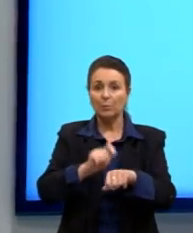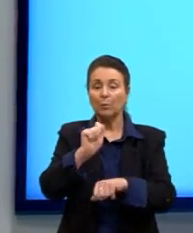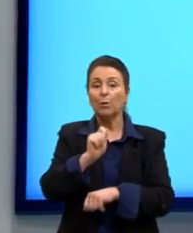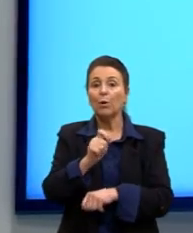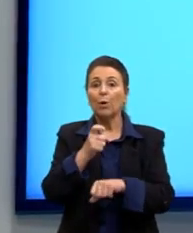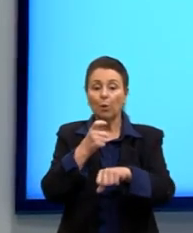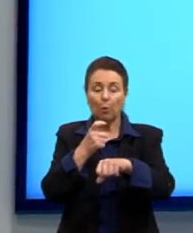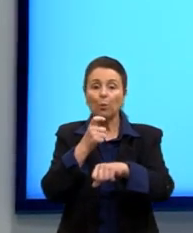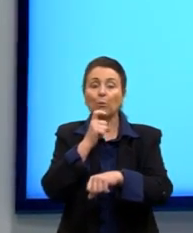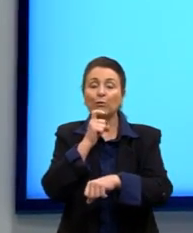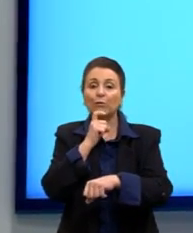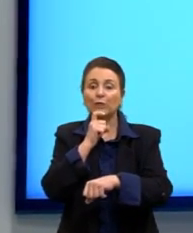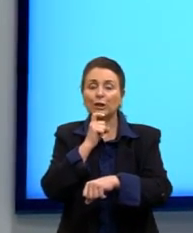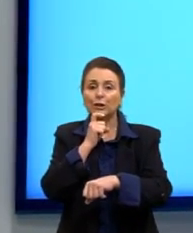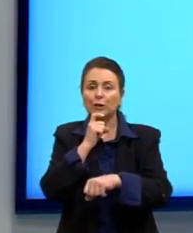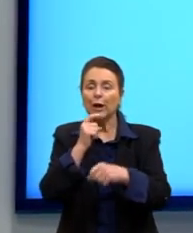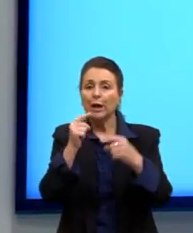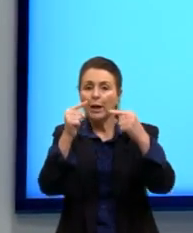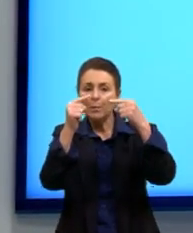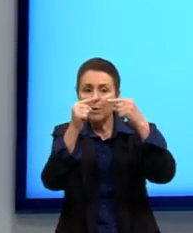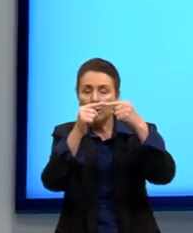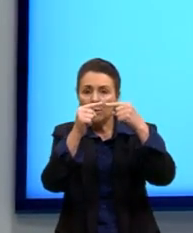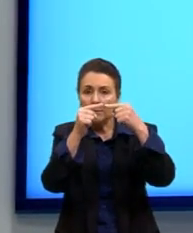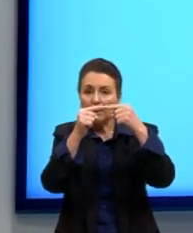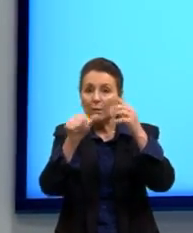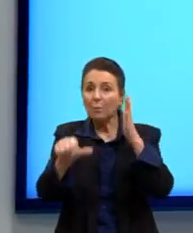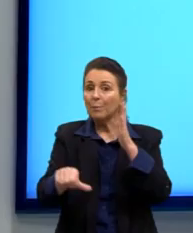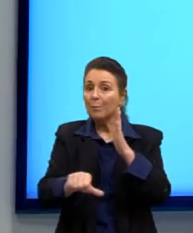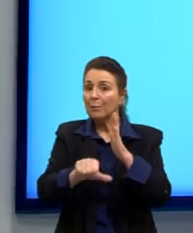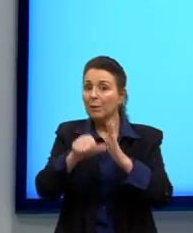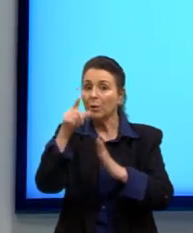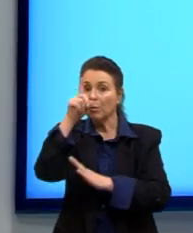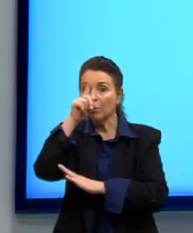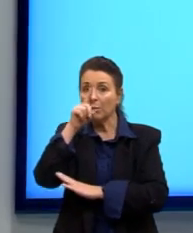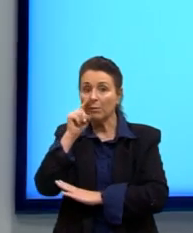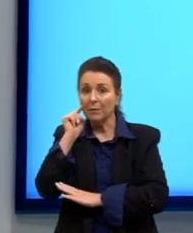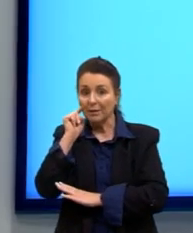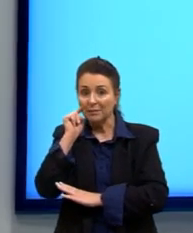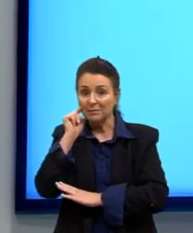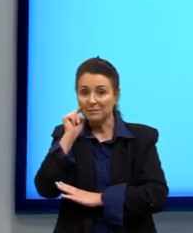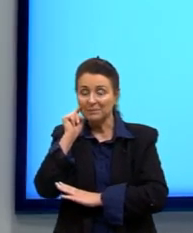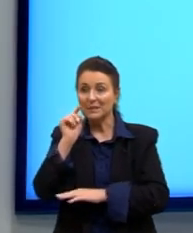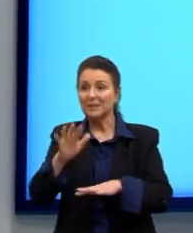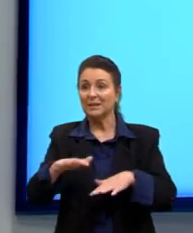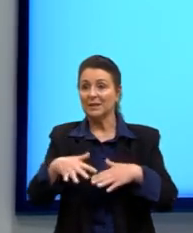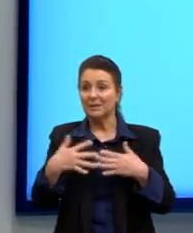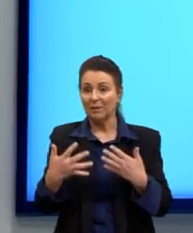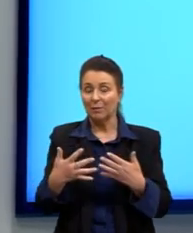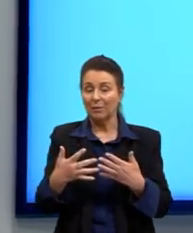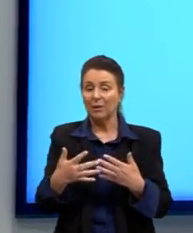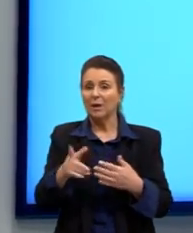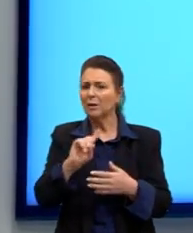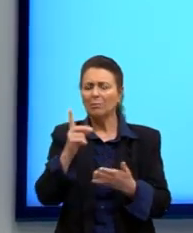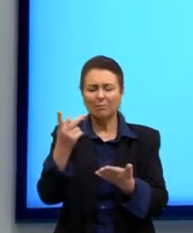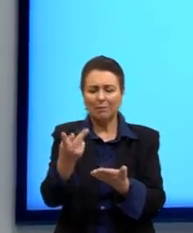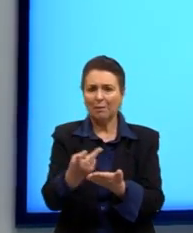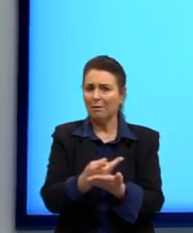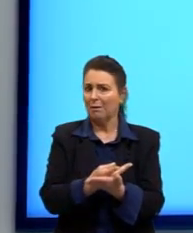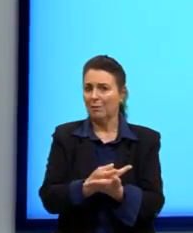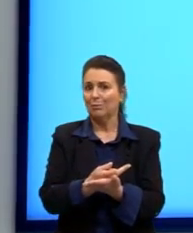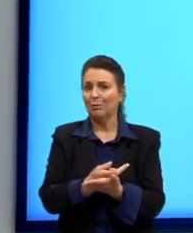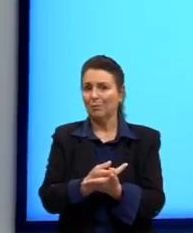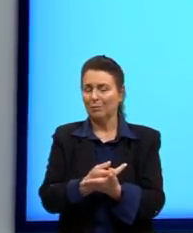seria uma combinação muito melhor do que o amarelo para compor, então, as cores primárias. Então, não está errado, né? Em muitos materiais a gente